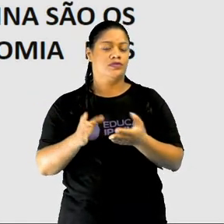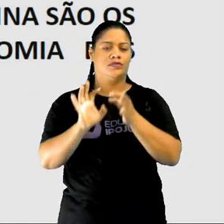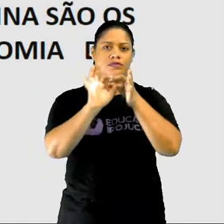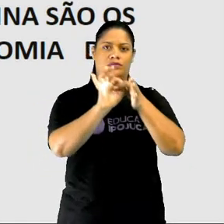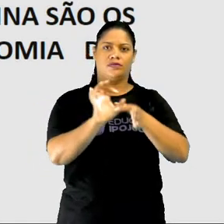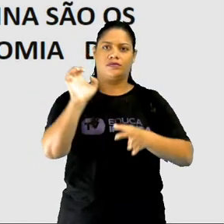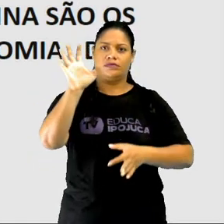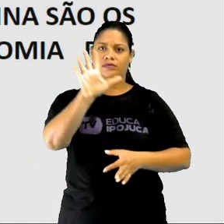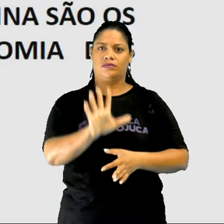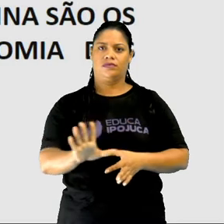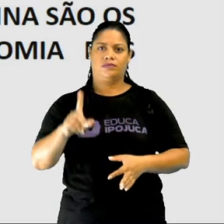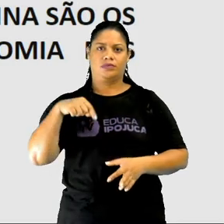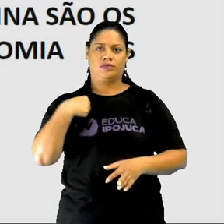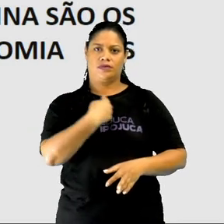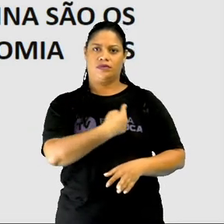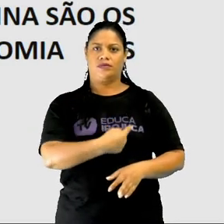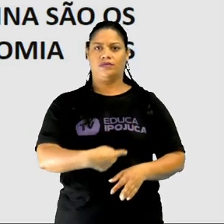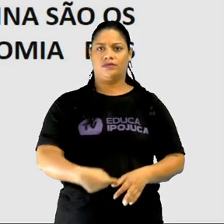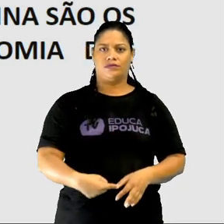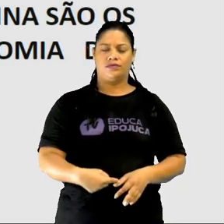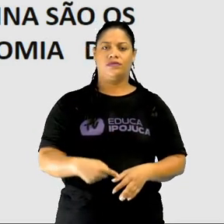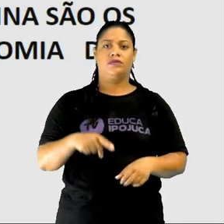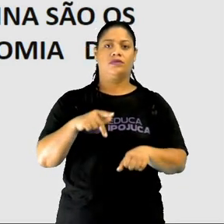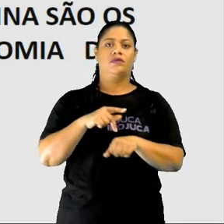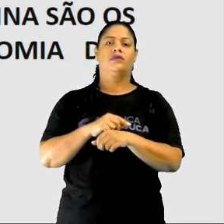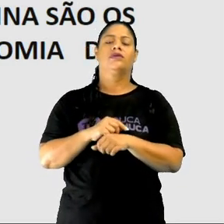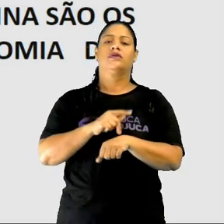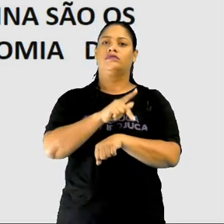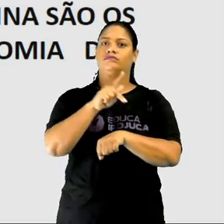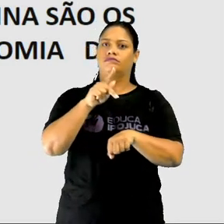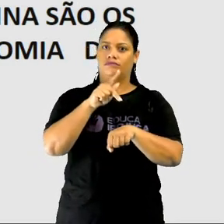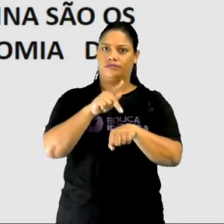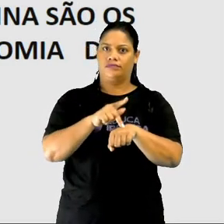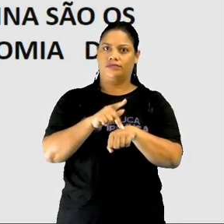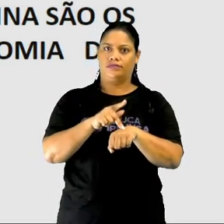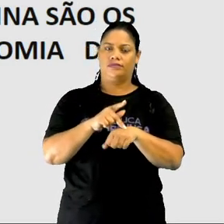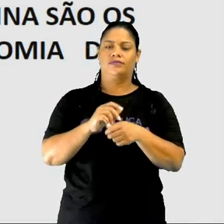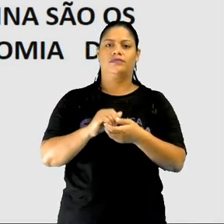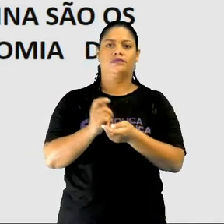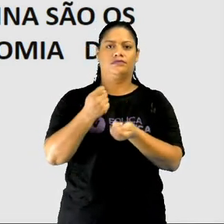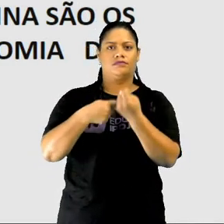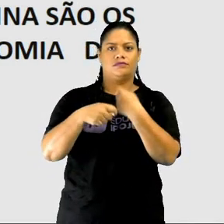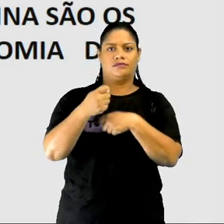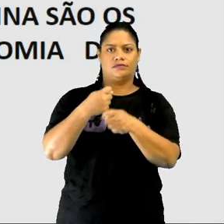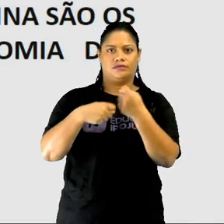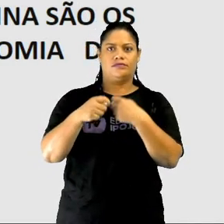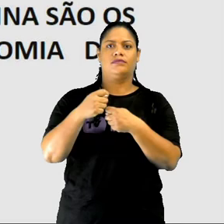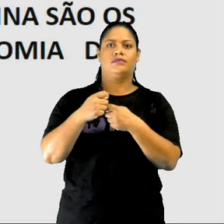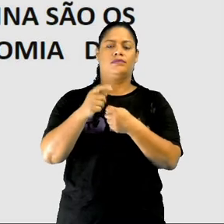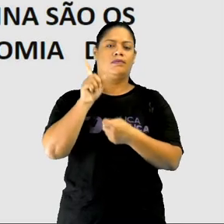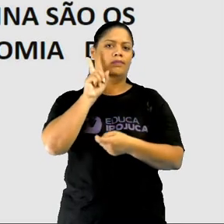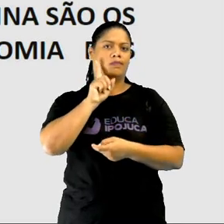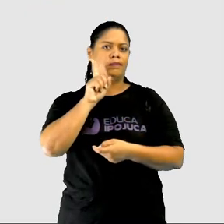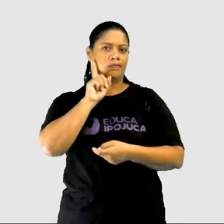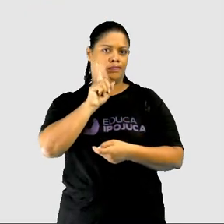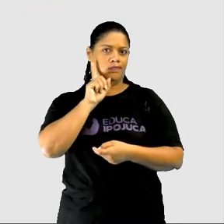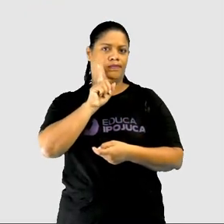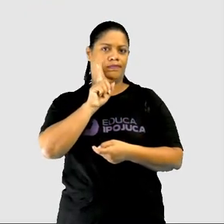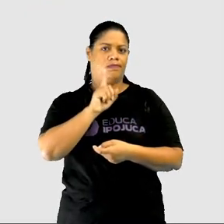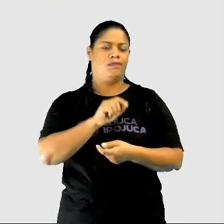Europeia e a China são os principais concorrentes da economia dos Estados Unidos da América.